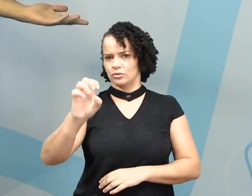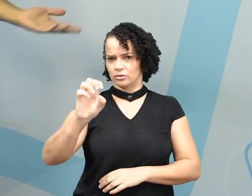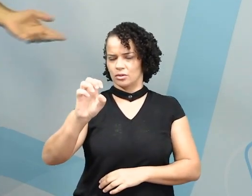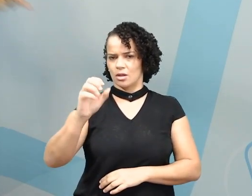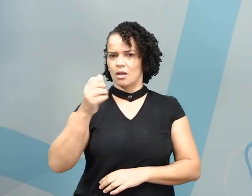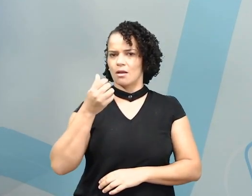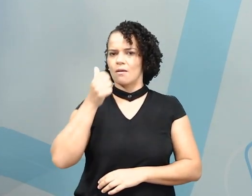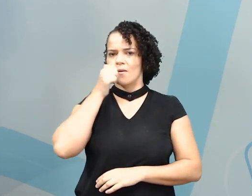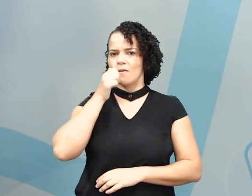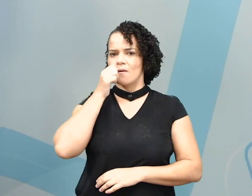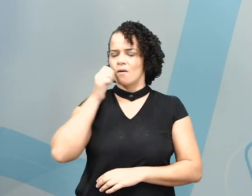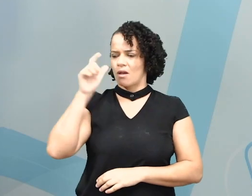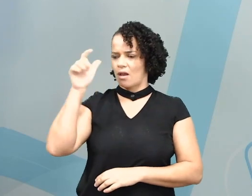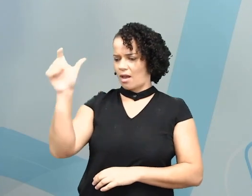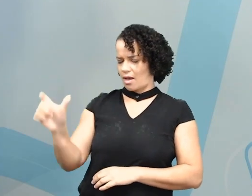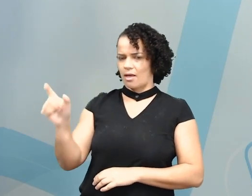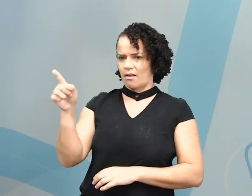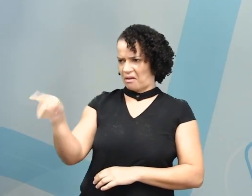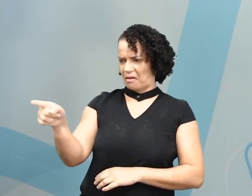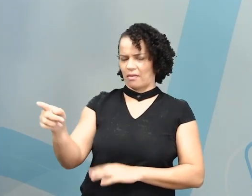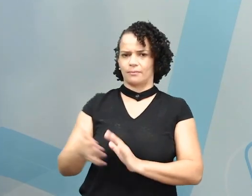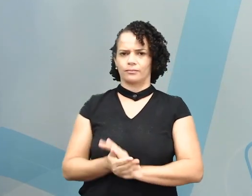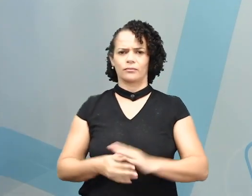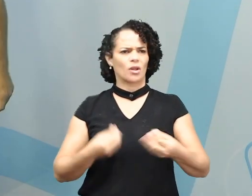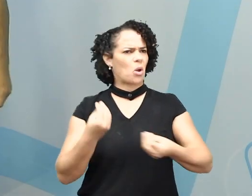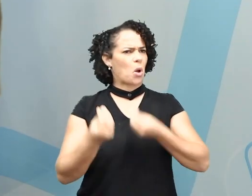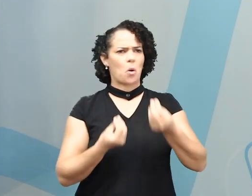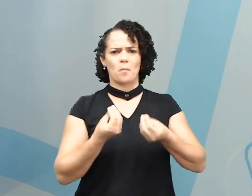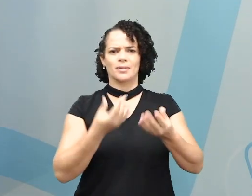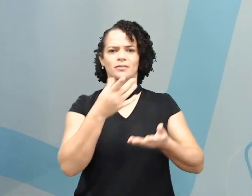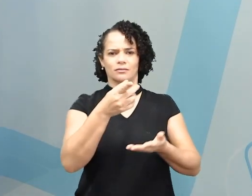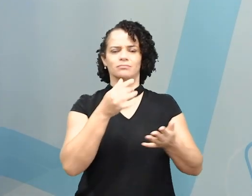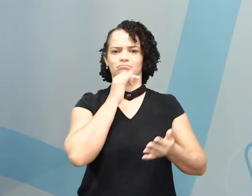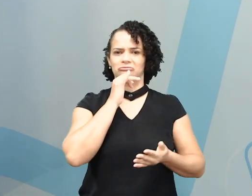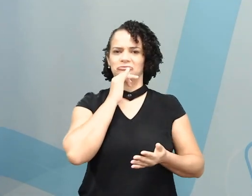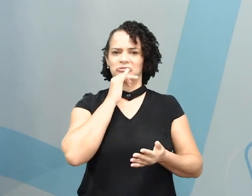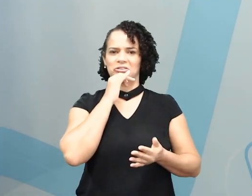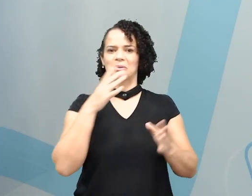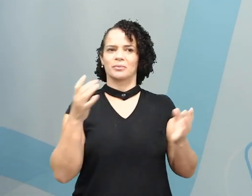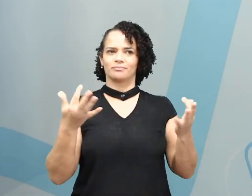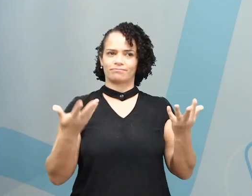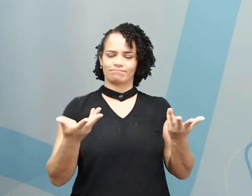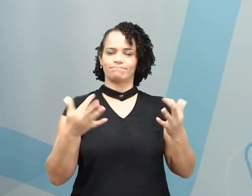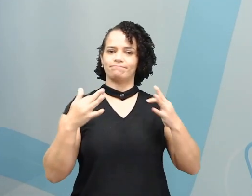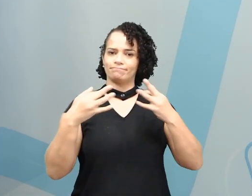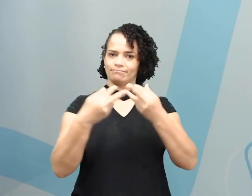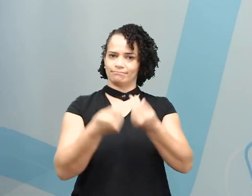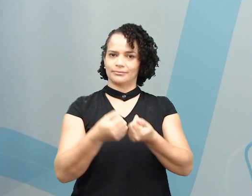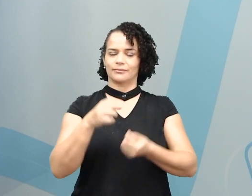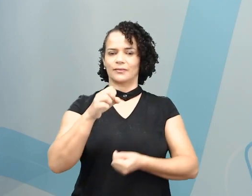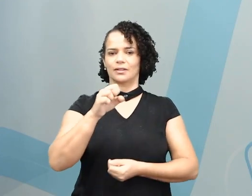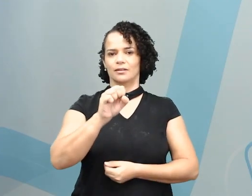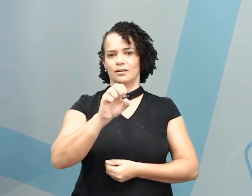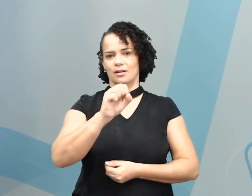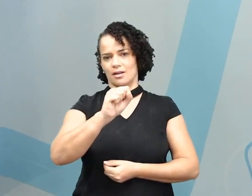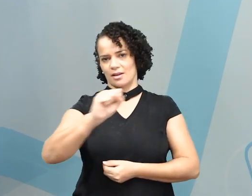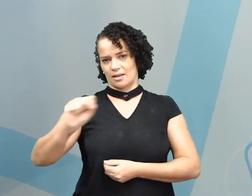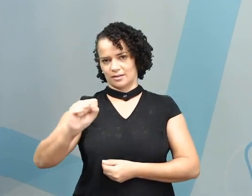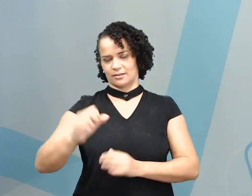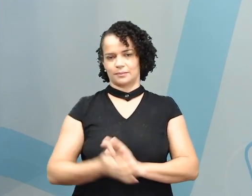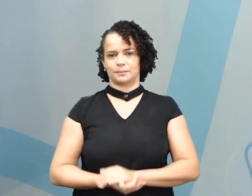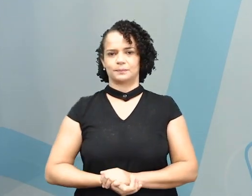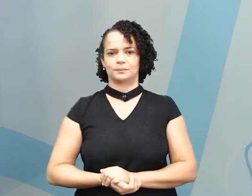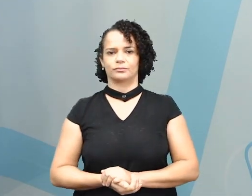professor? Vamos dar uma olhada nos exemplos que vocês já vão entender. Terminações em S. What